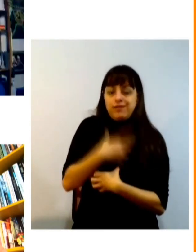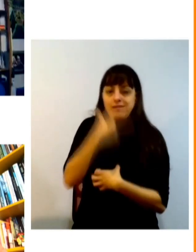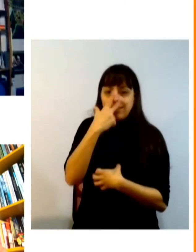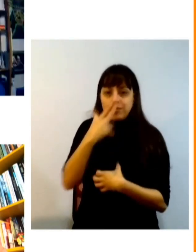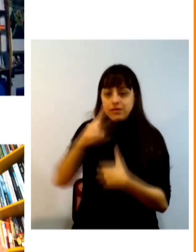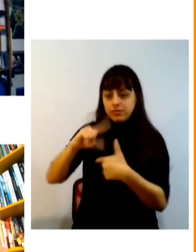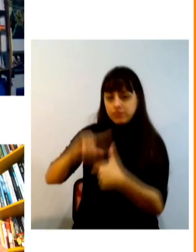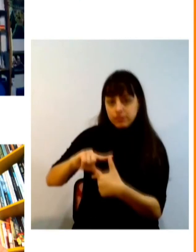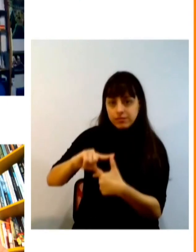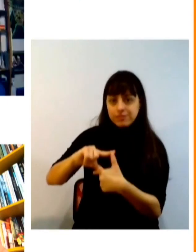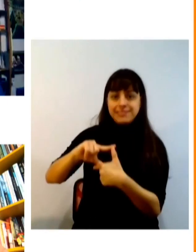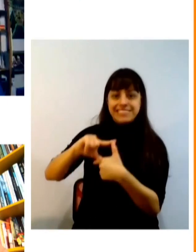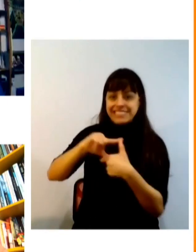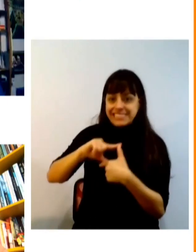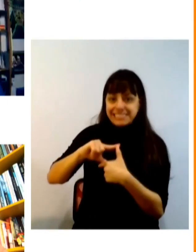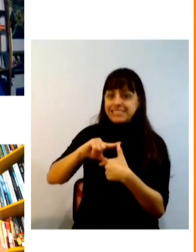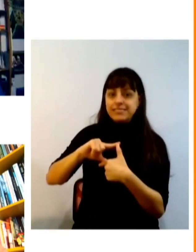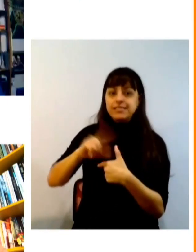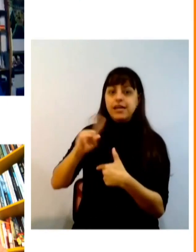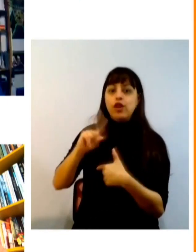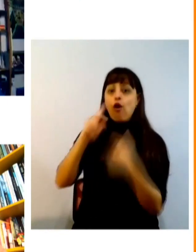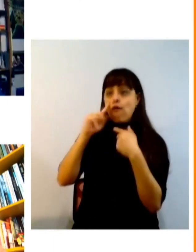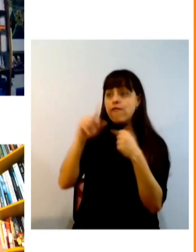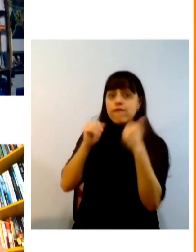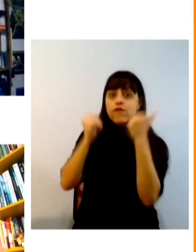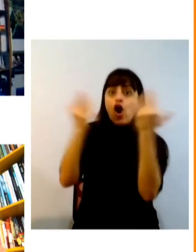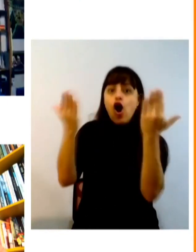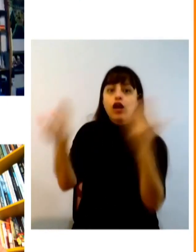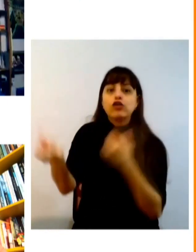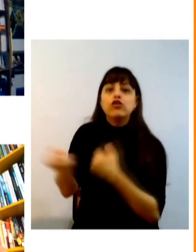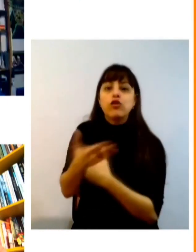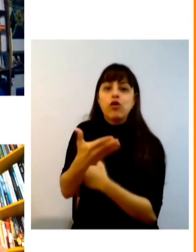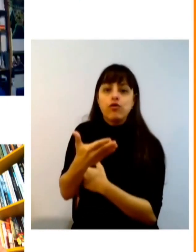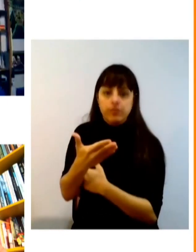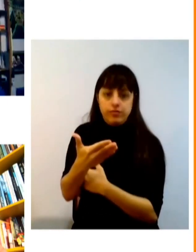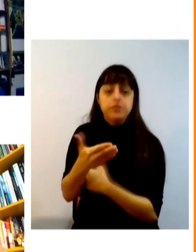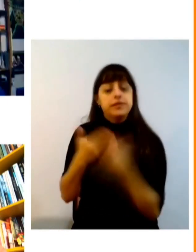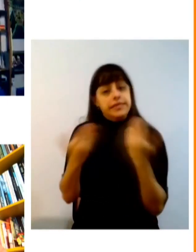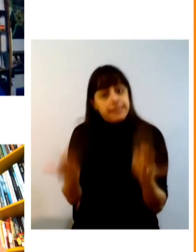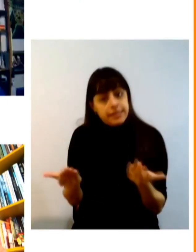o isolamento quer dizer